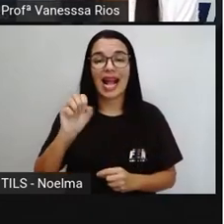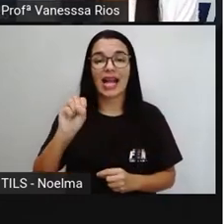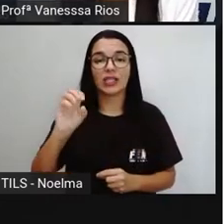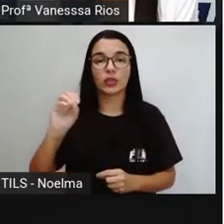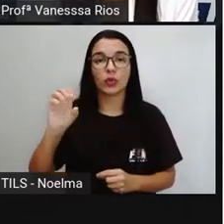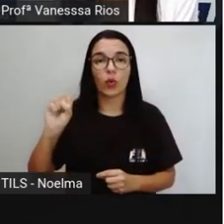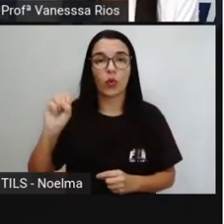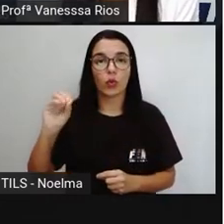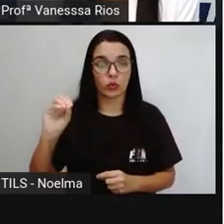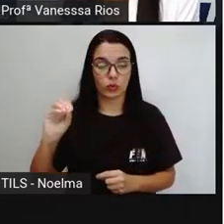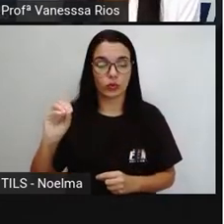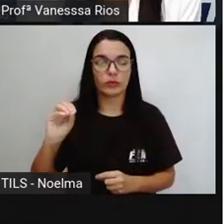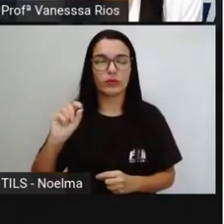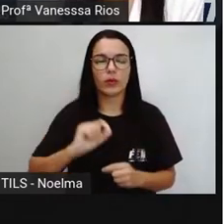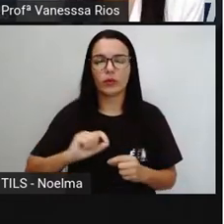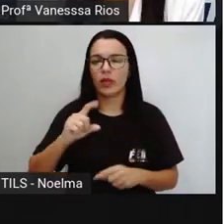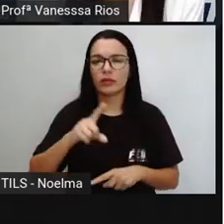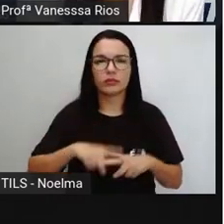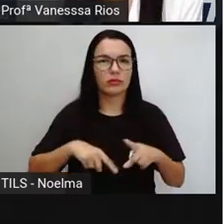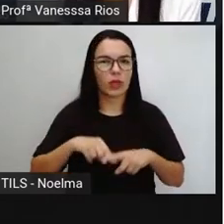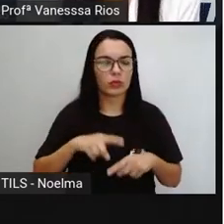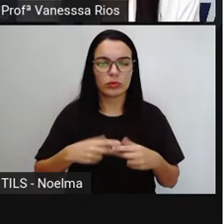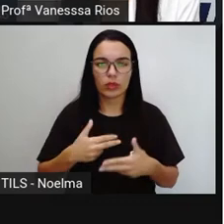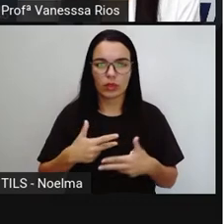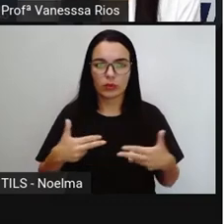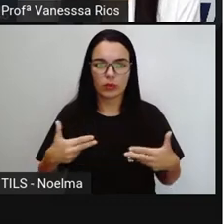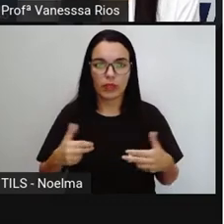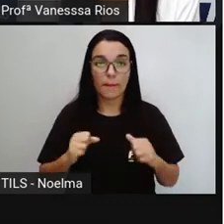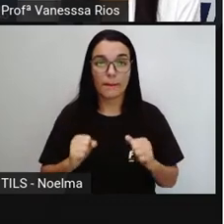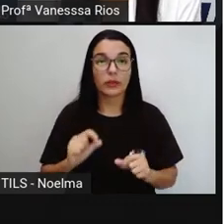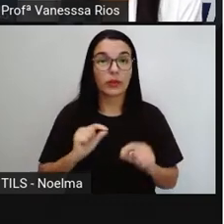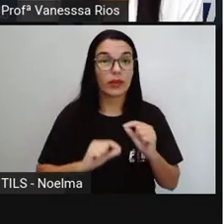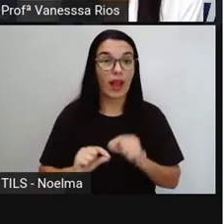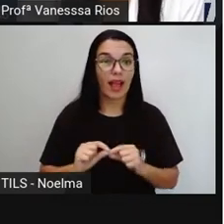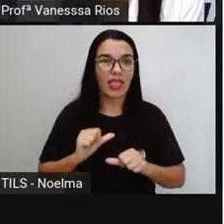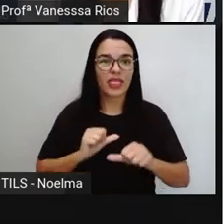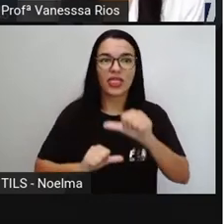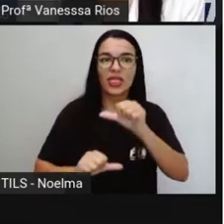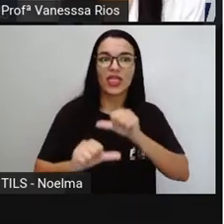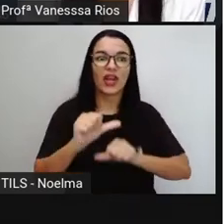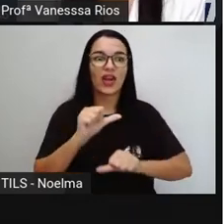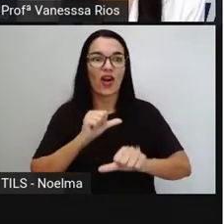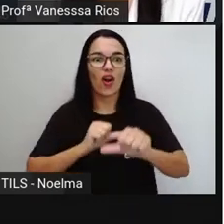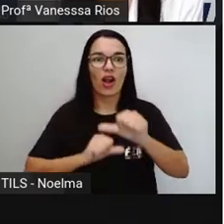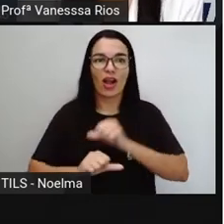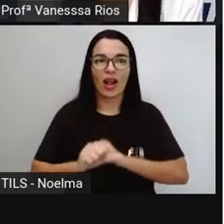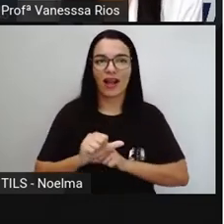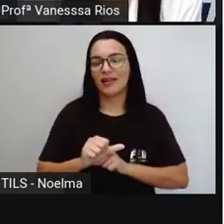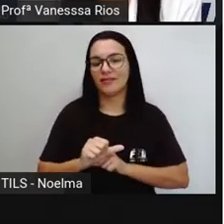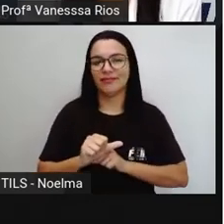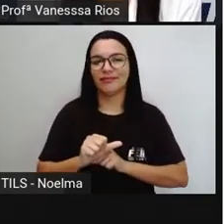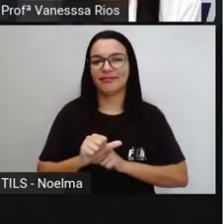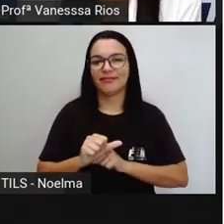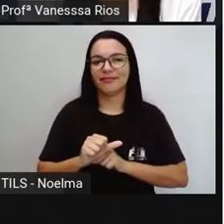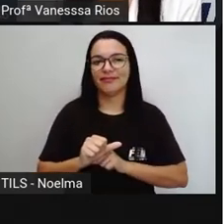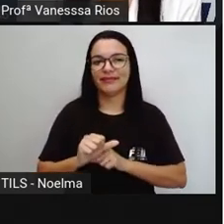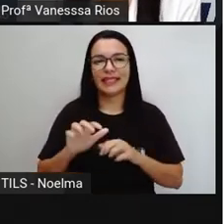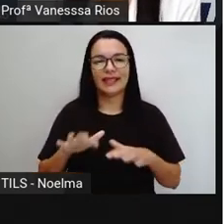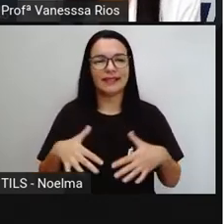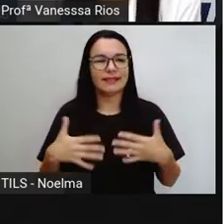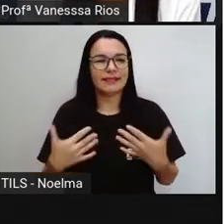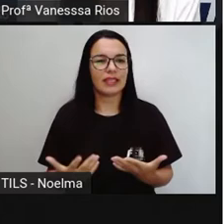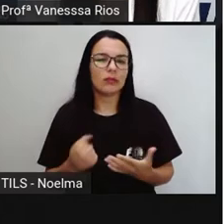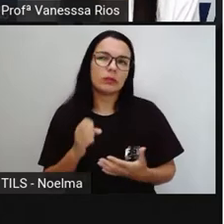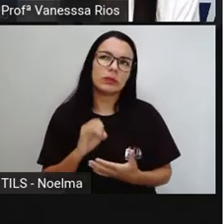substâncias ou dos elementos? Aí está falando de trocas gasosas. Olhem só, falando de